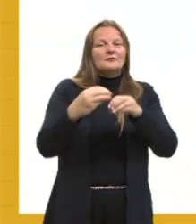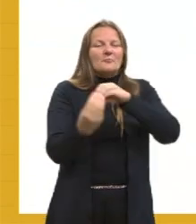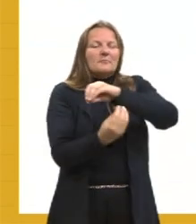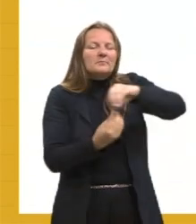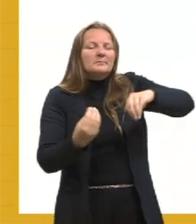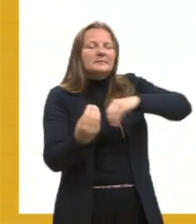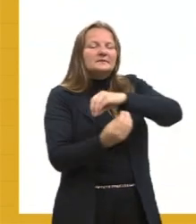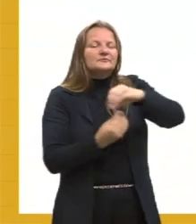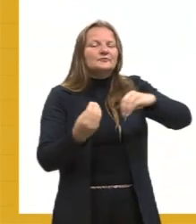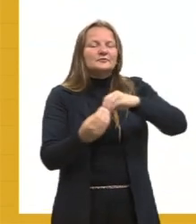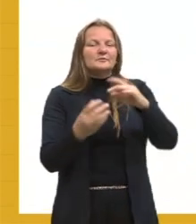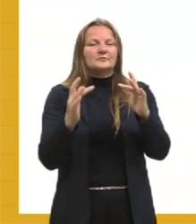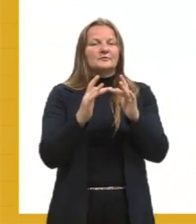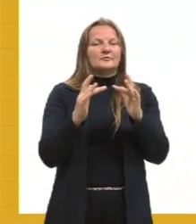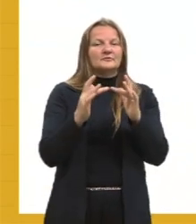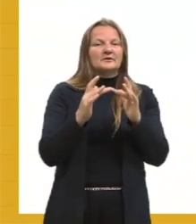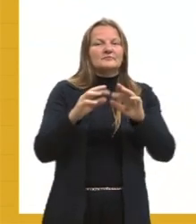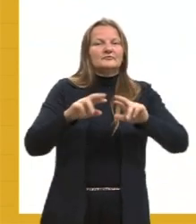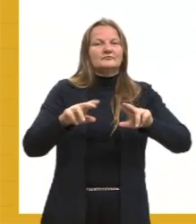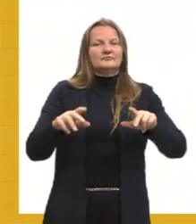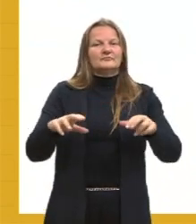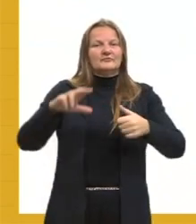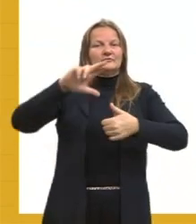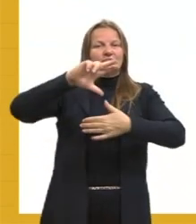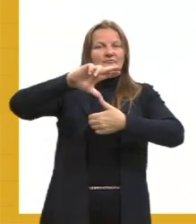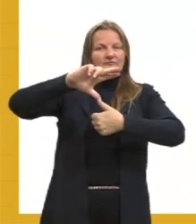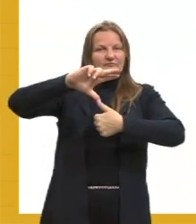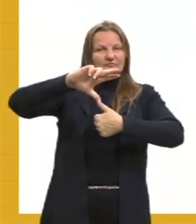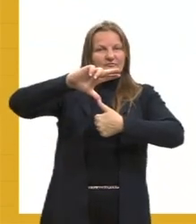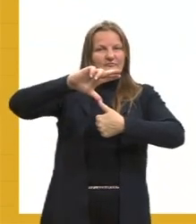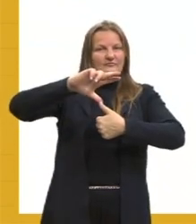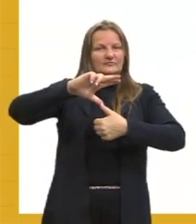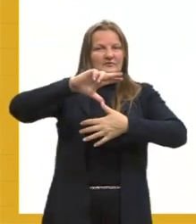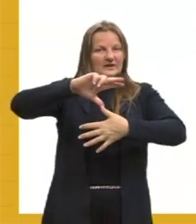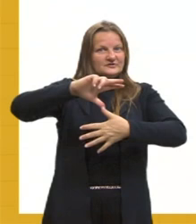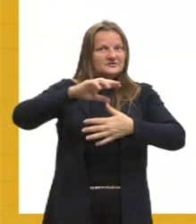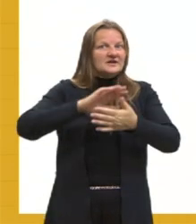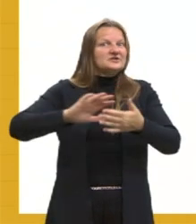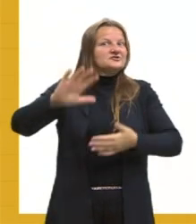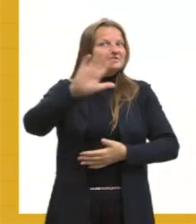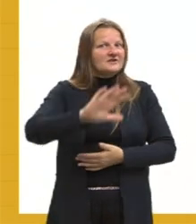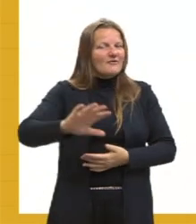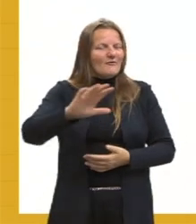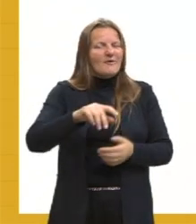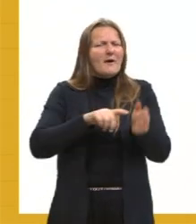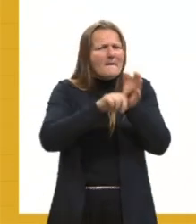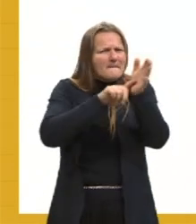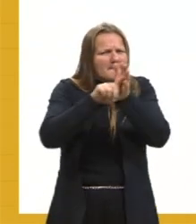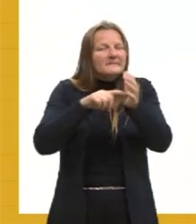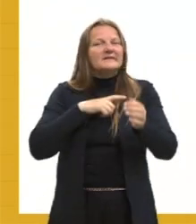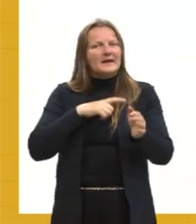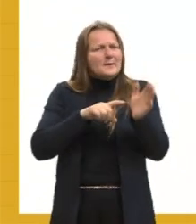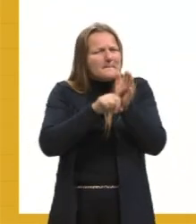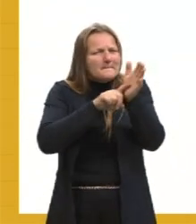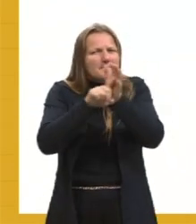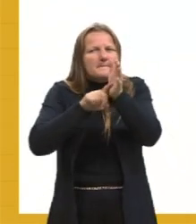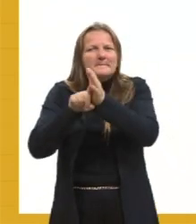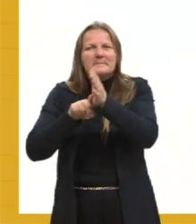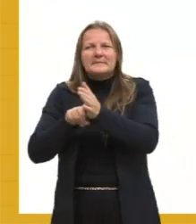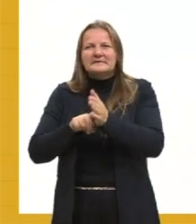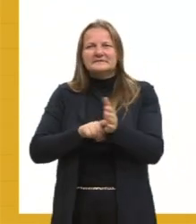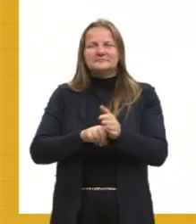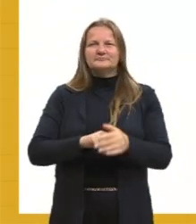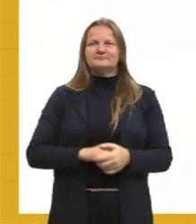esse contato com a língua latina, com a língua espanhola. Olha só que há pesquisas sobre isso, gente. Olha só que interessante